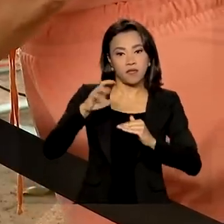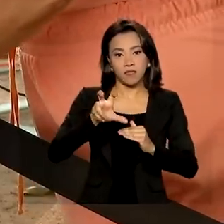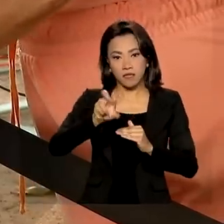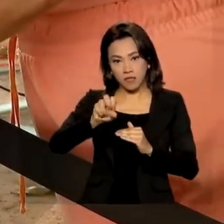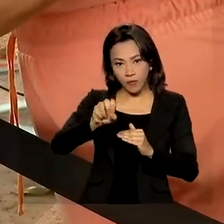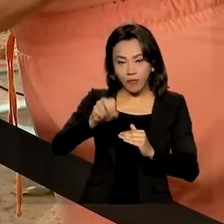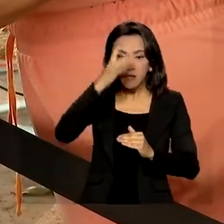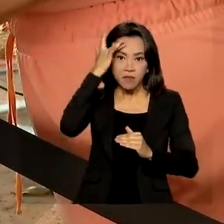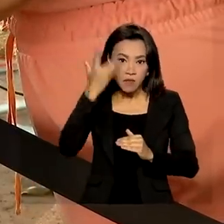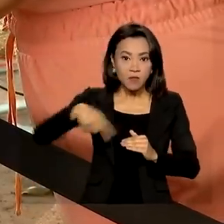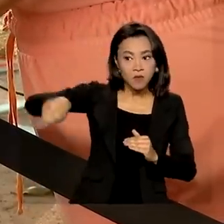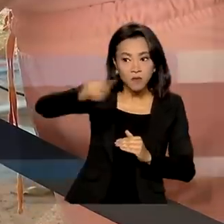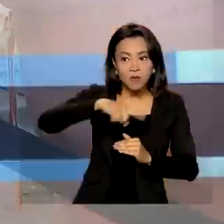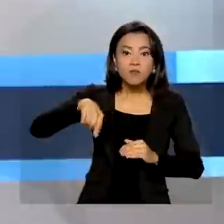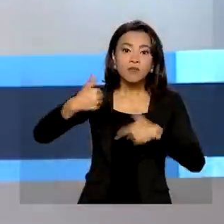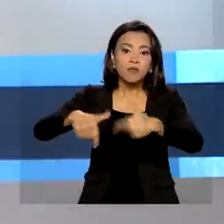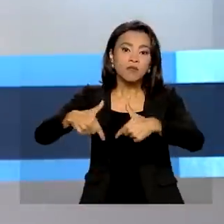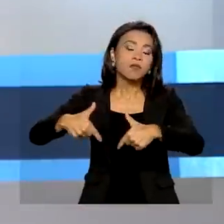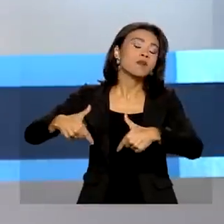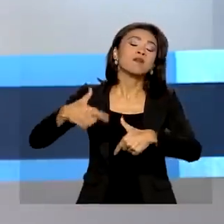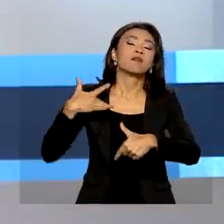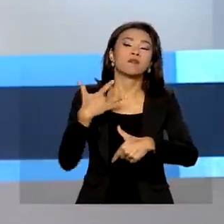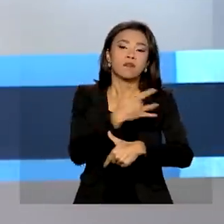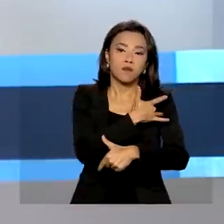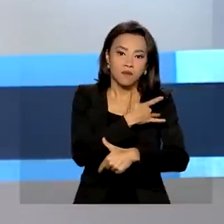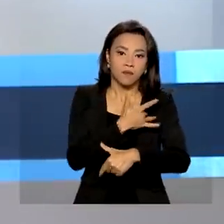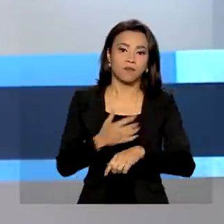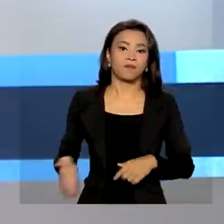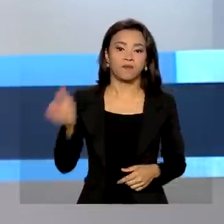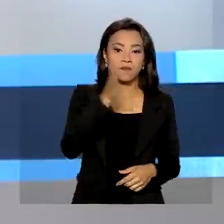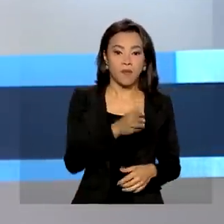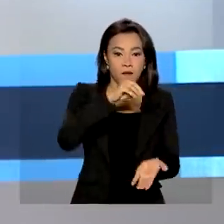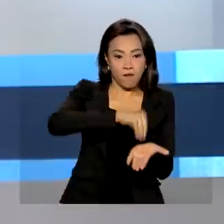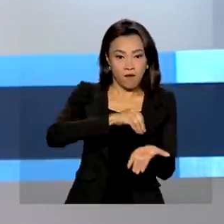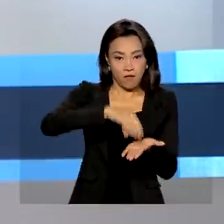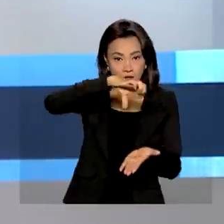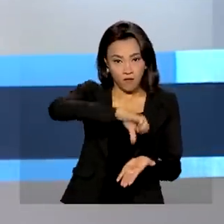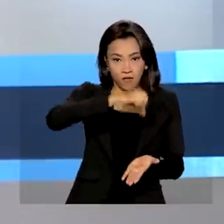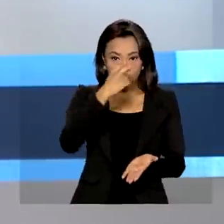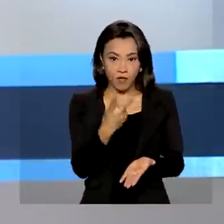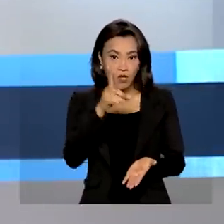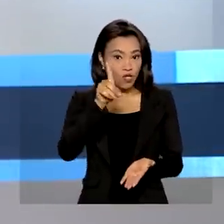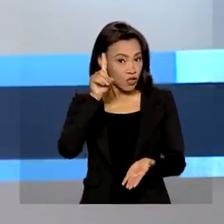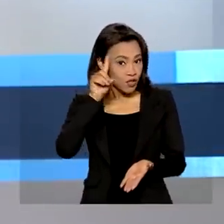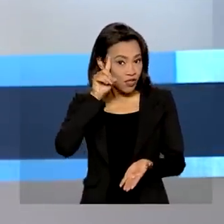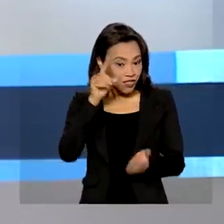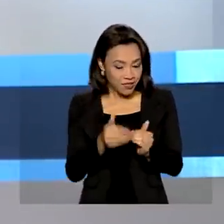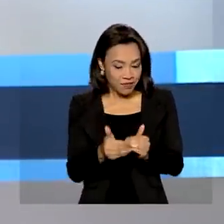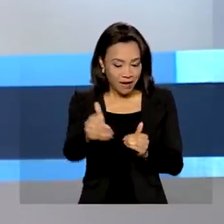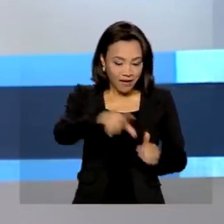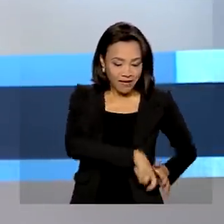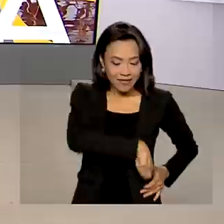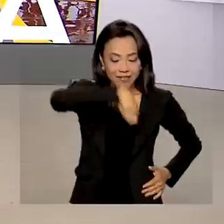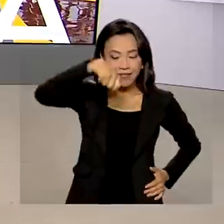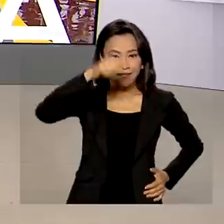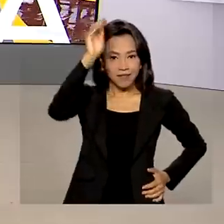trabalhadores da saúde. E faltam 92 dias para o bicentenário da independência do Brasil.